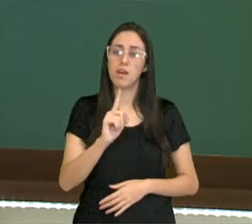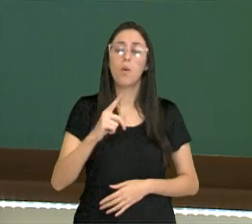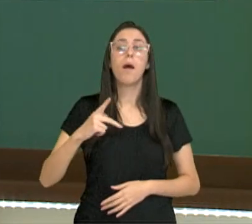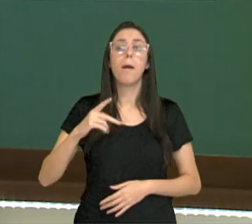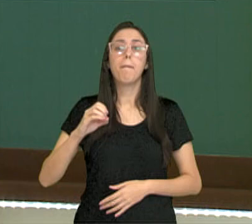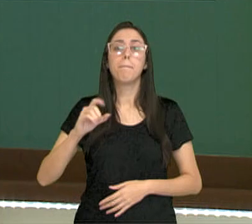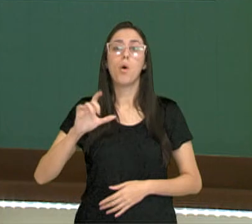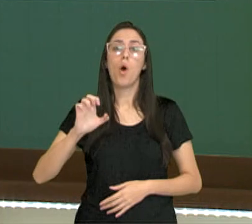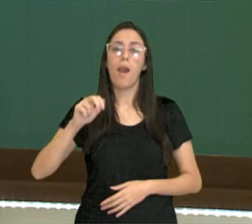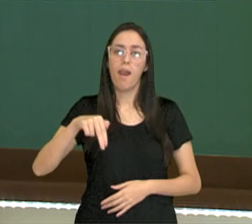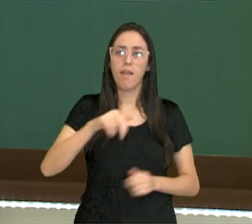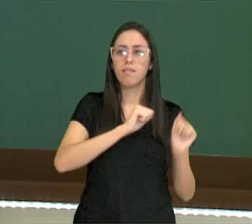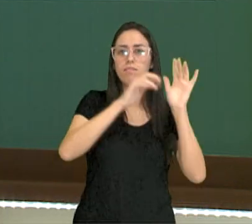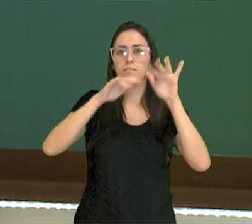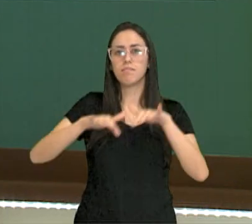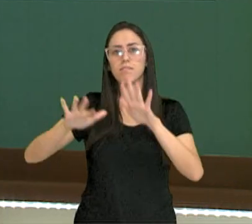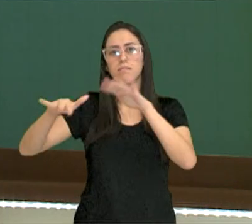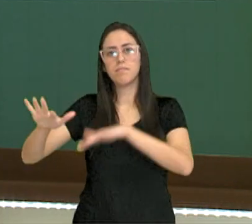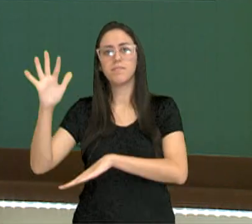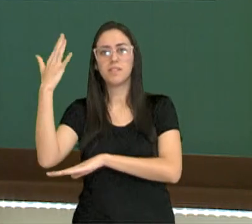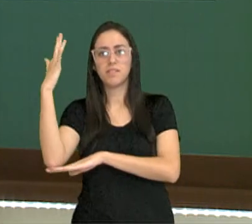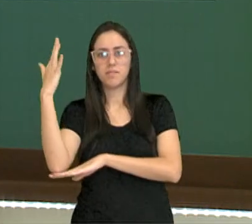transportada, levada pelo vento.